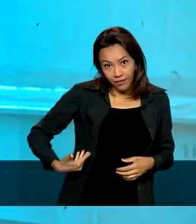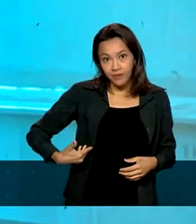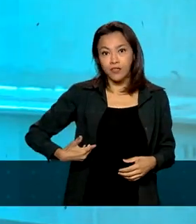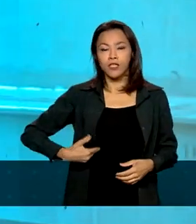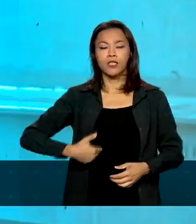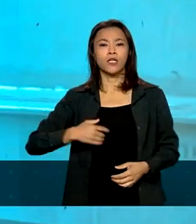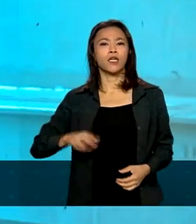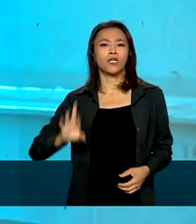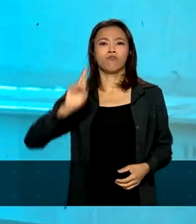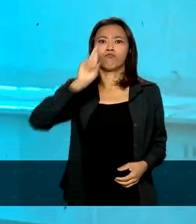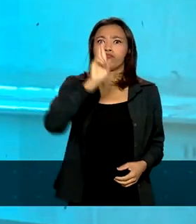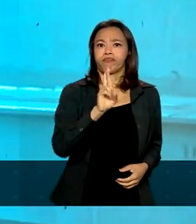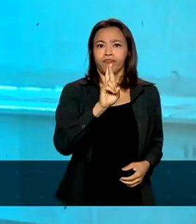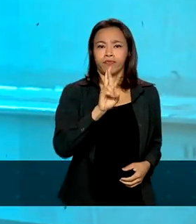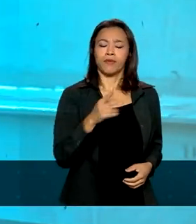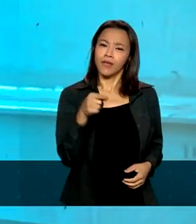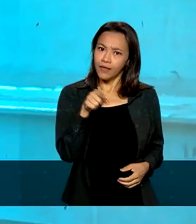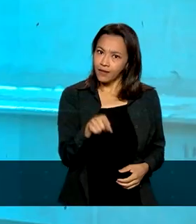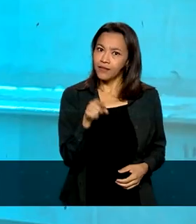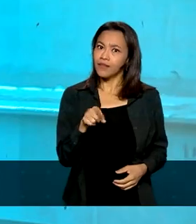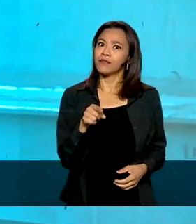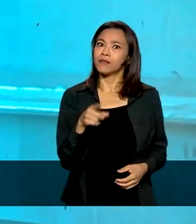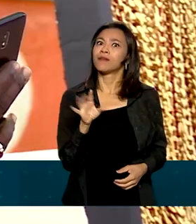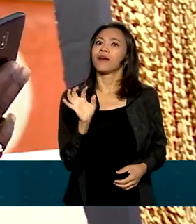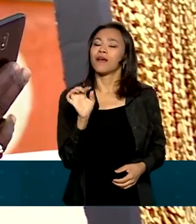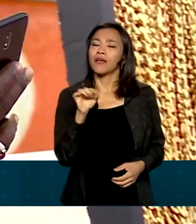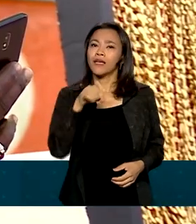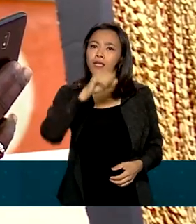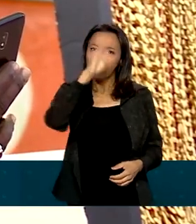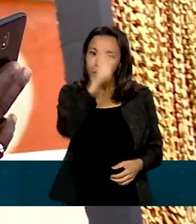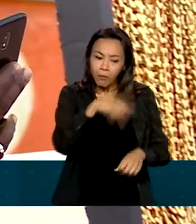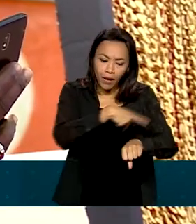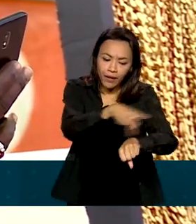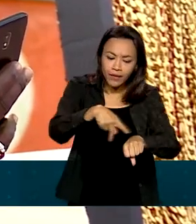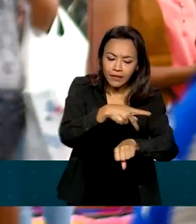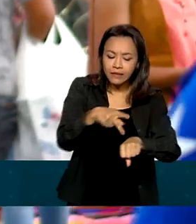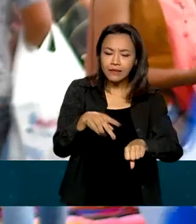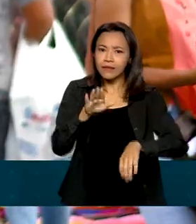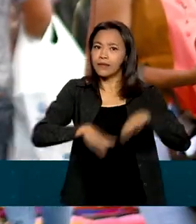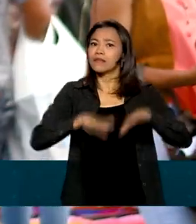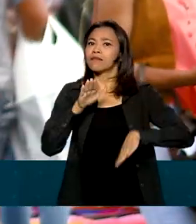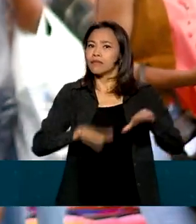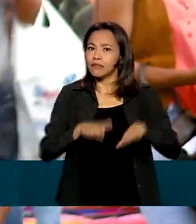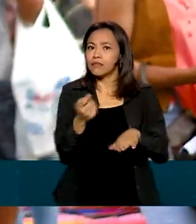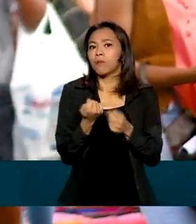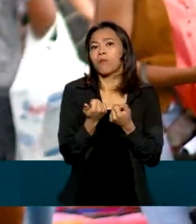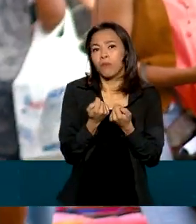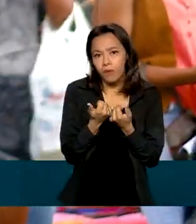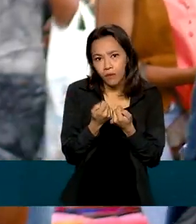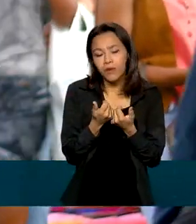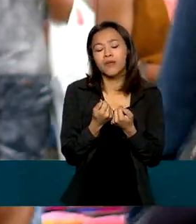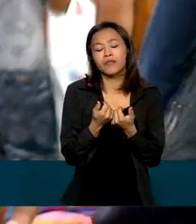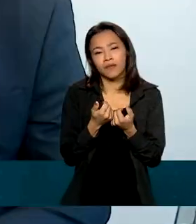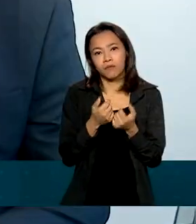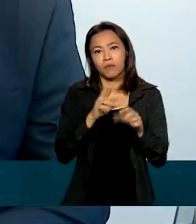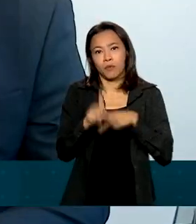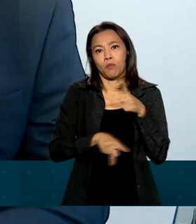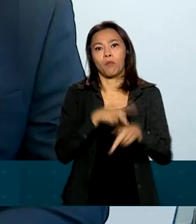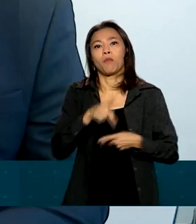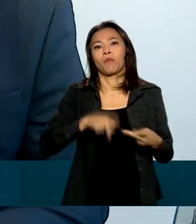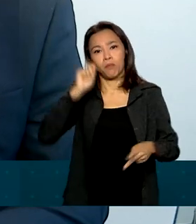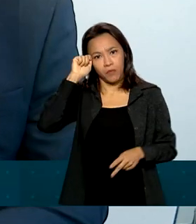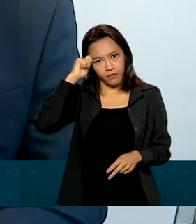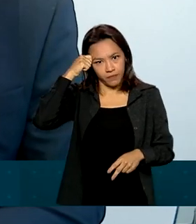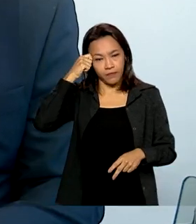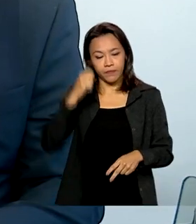comando. Uma exceção num país em que as oportunidades, muitas vezes, são menores para a população negra. Nós temos